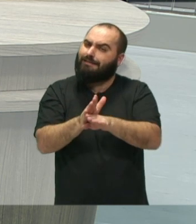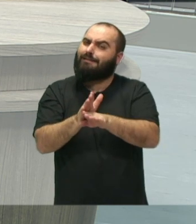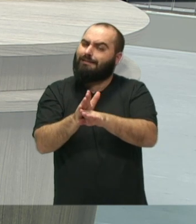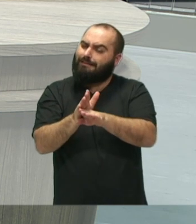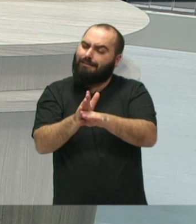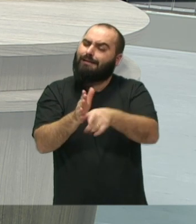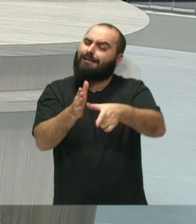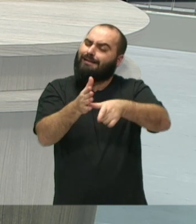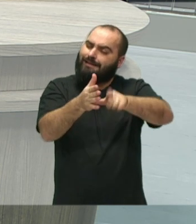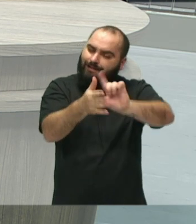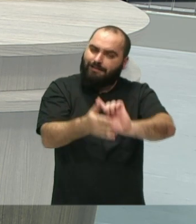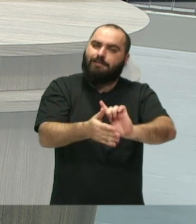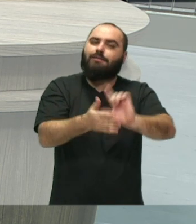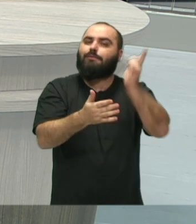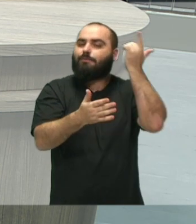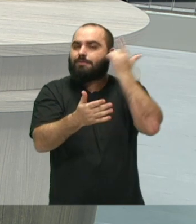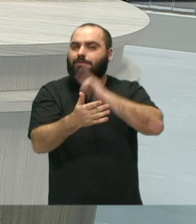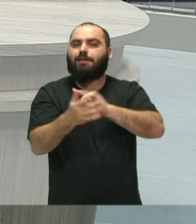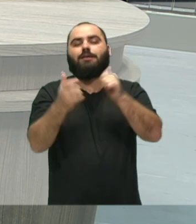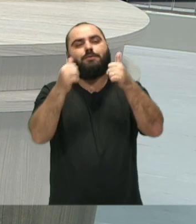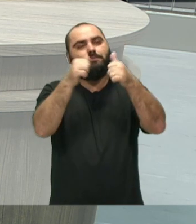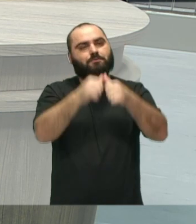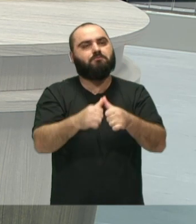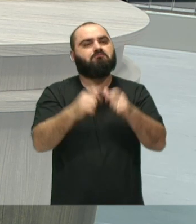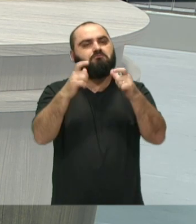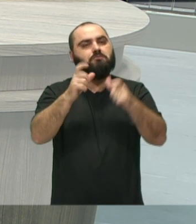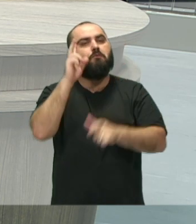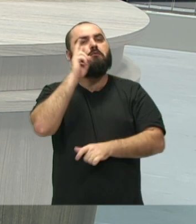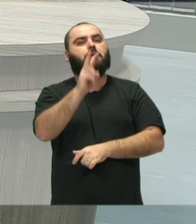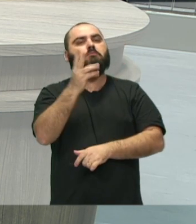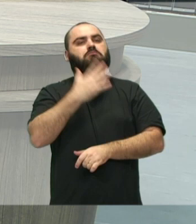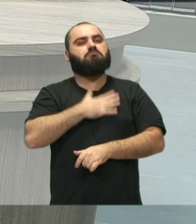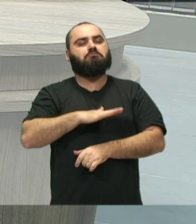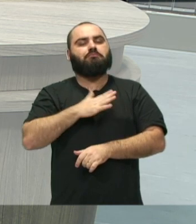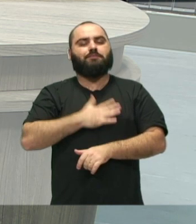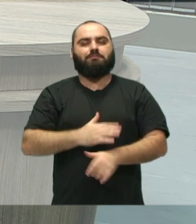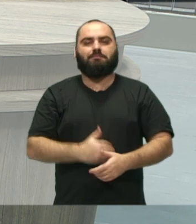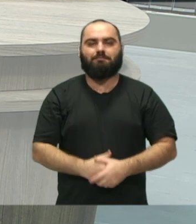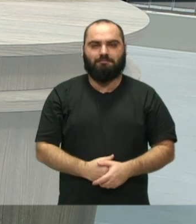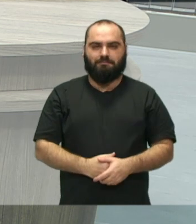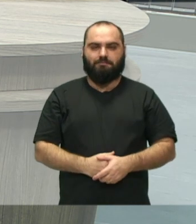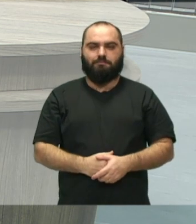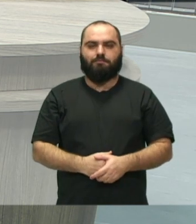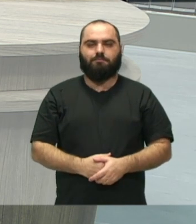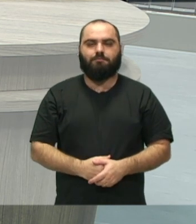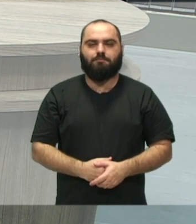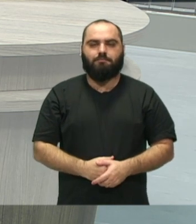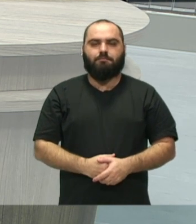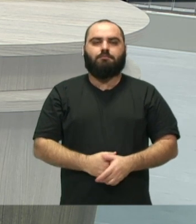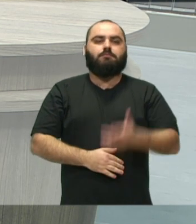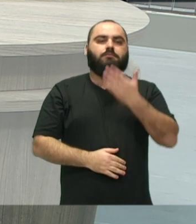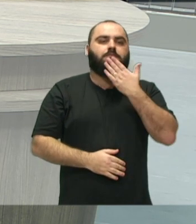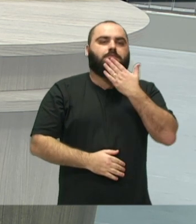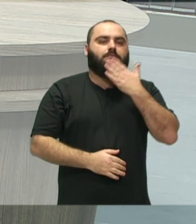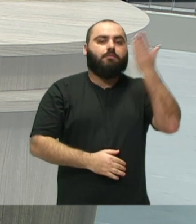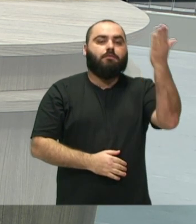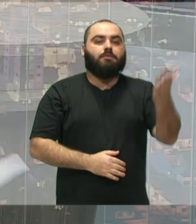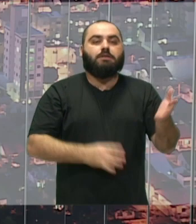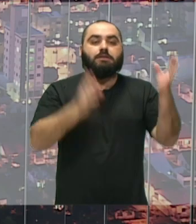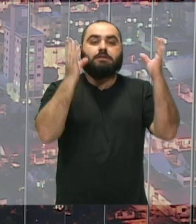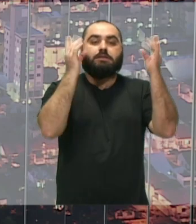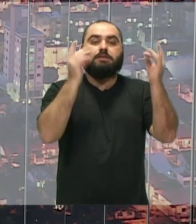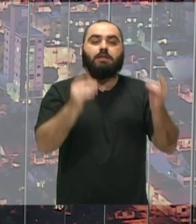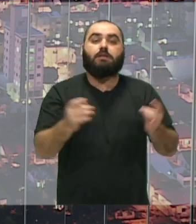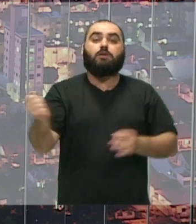que aí não tem perigo de ficar sem o lugar, né? Elisera, enquanto... Eu vou pedir que você dê alguns detalhes do próximo